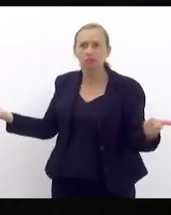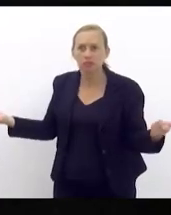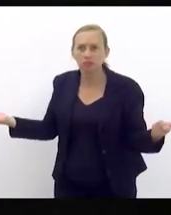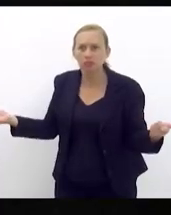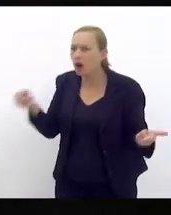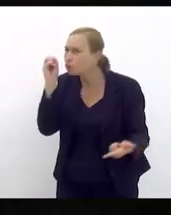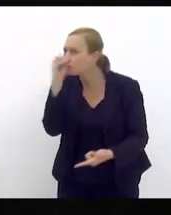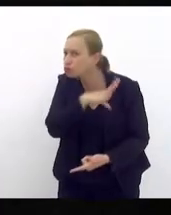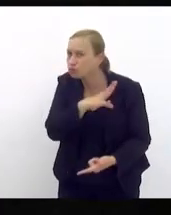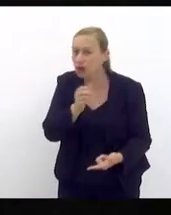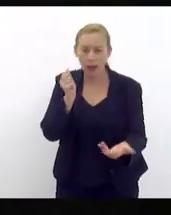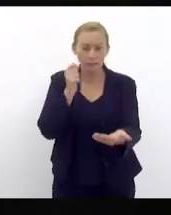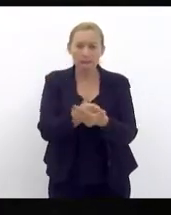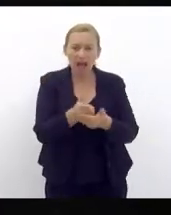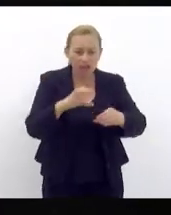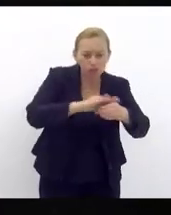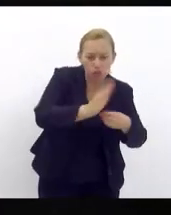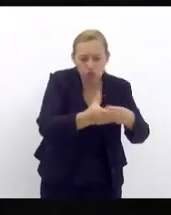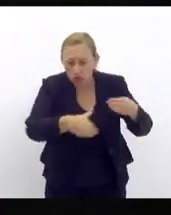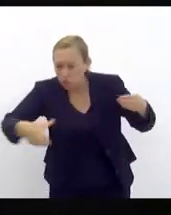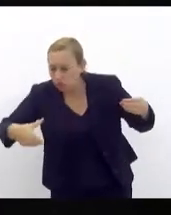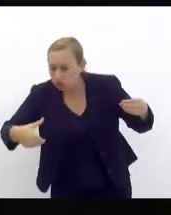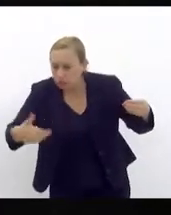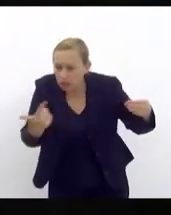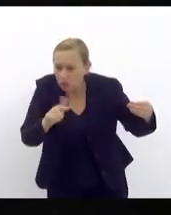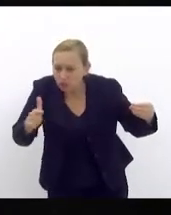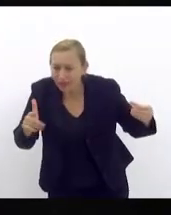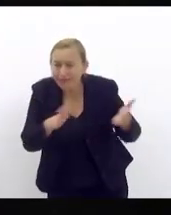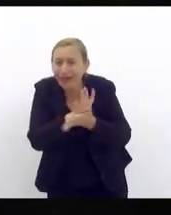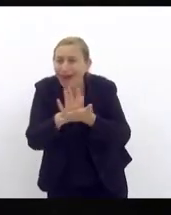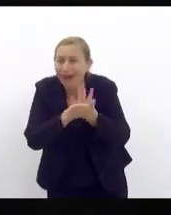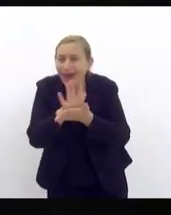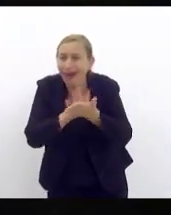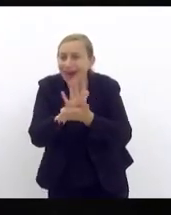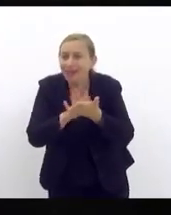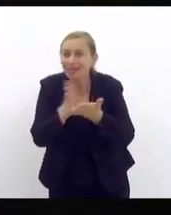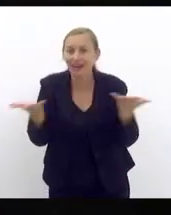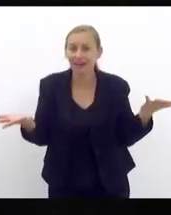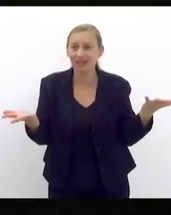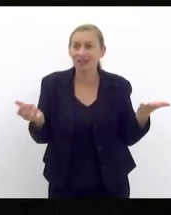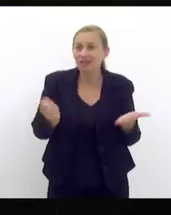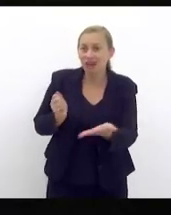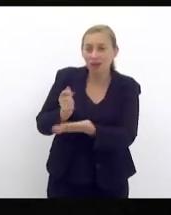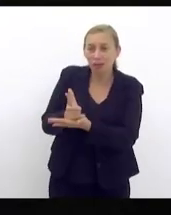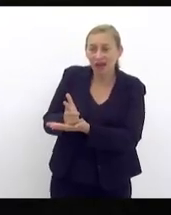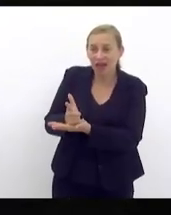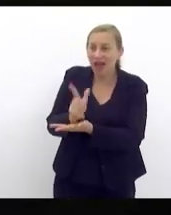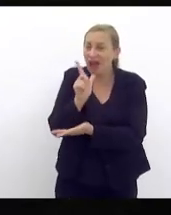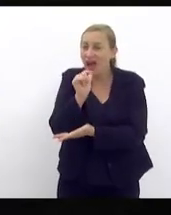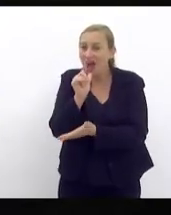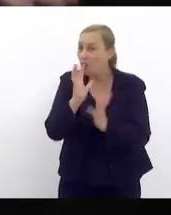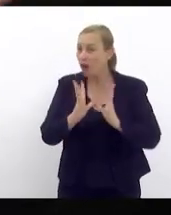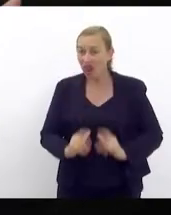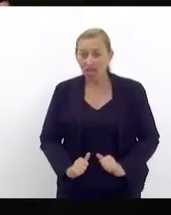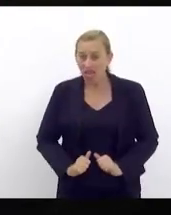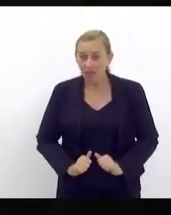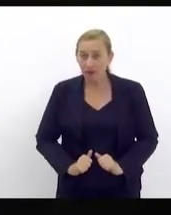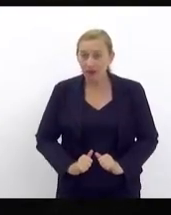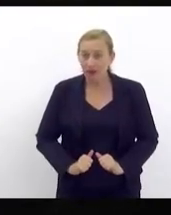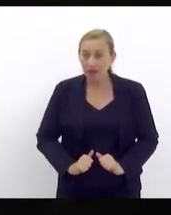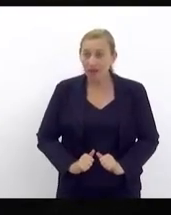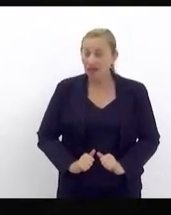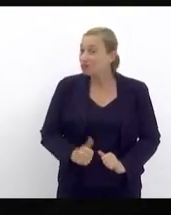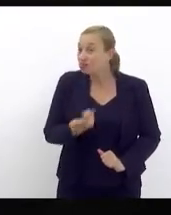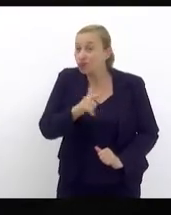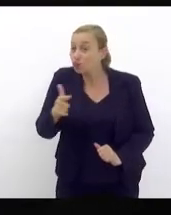paga esgoto quando ela não tem esgoto tratado quando o esgoto do morador vai para a galeria de águas pluviais vai para um canal vai para